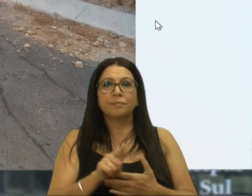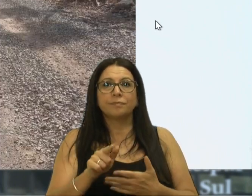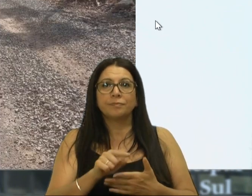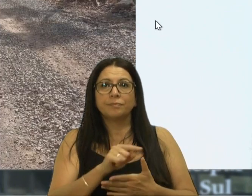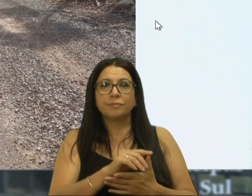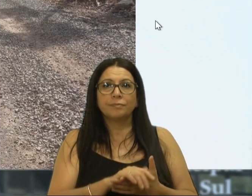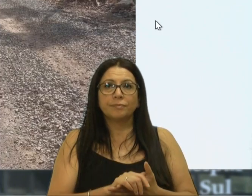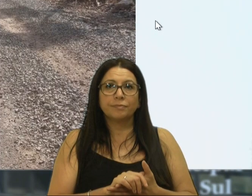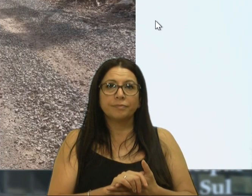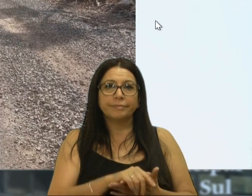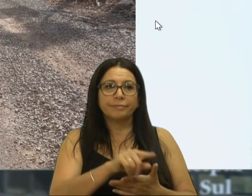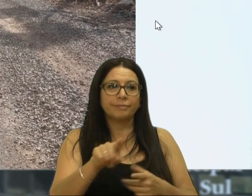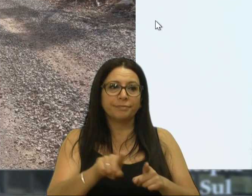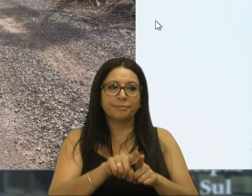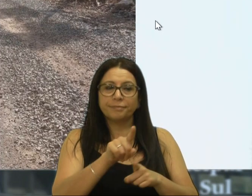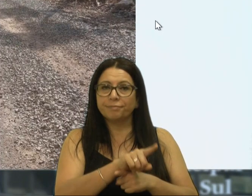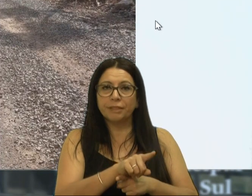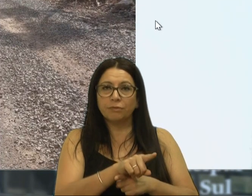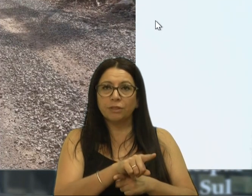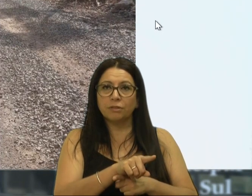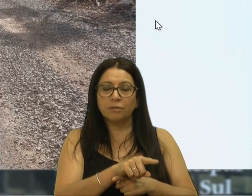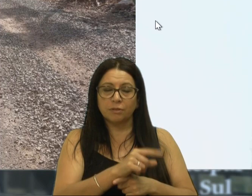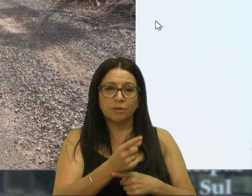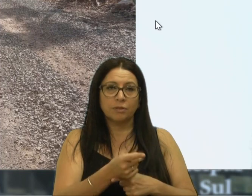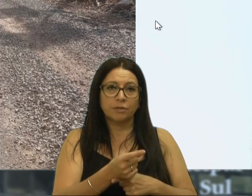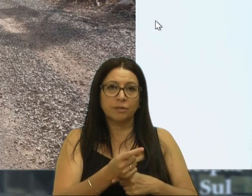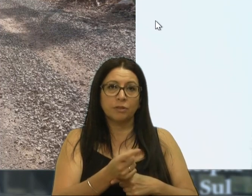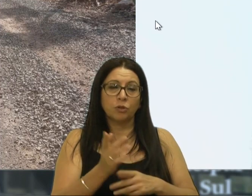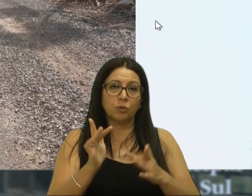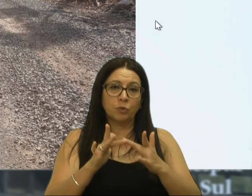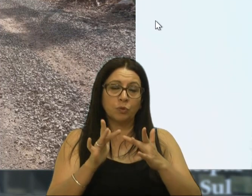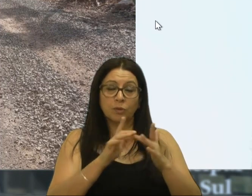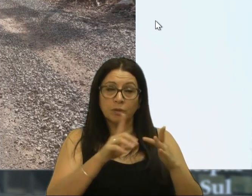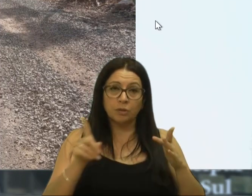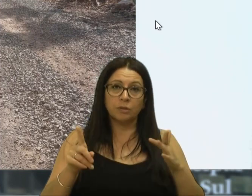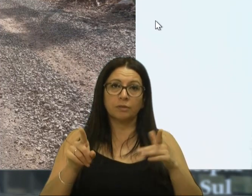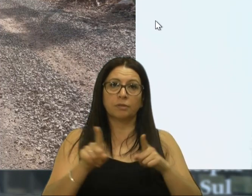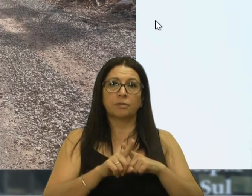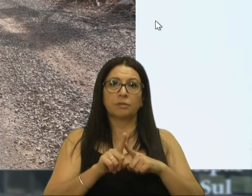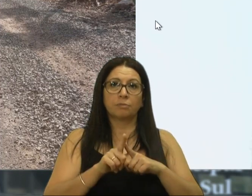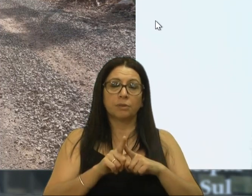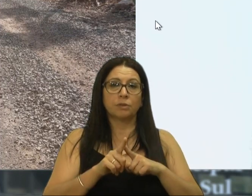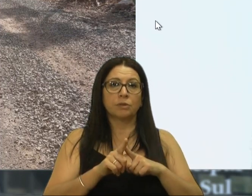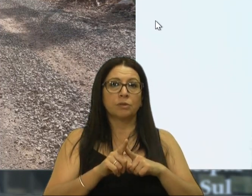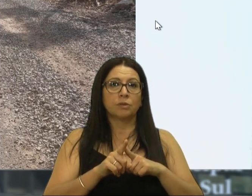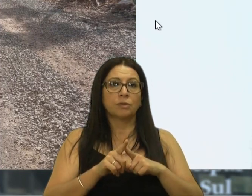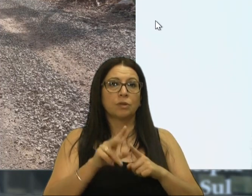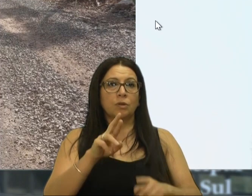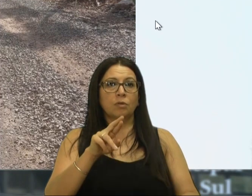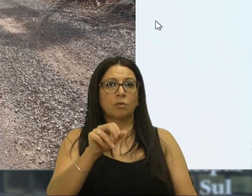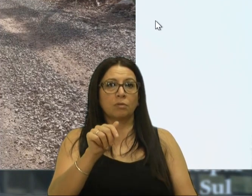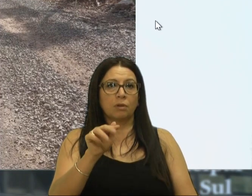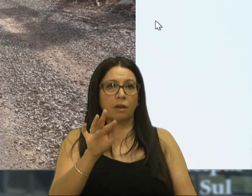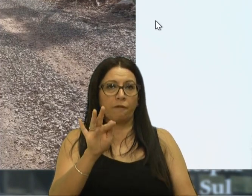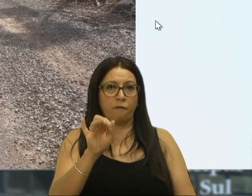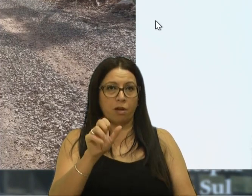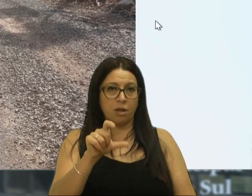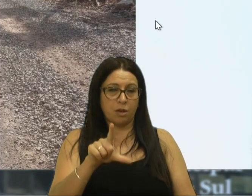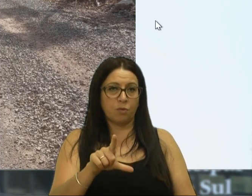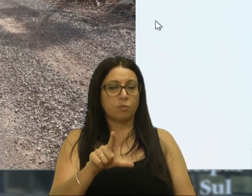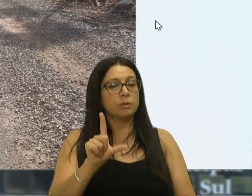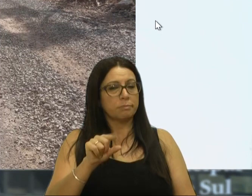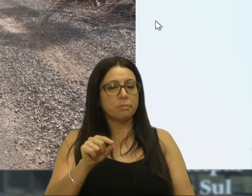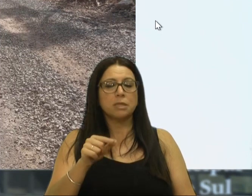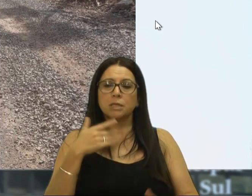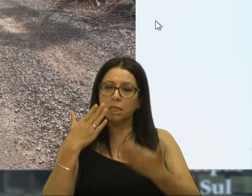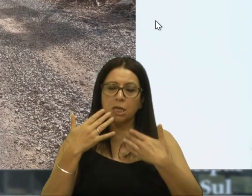dificuldade de trabalhar por causa de um posto. Eu já entrei em contato também com o Rafael, o Rafael nos atende, sempre